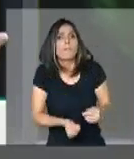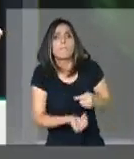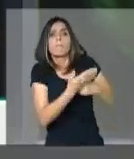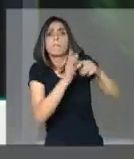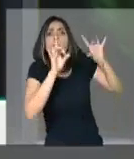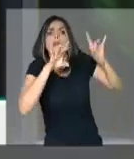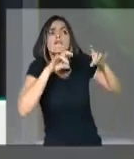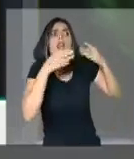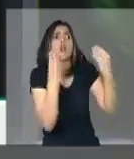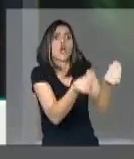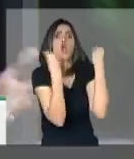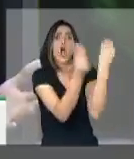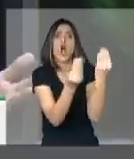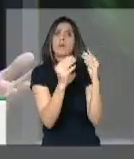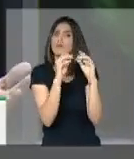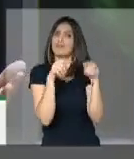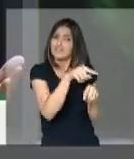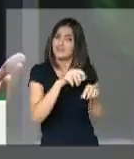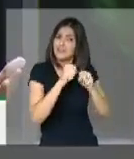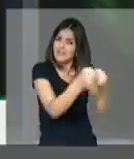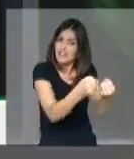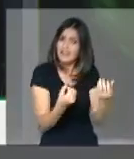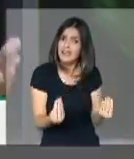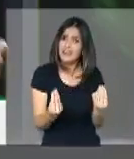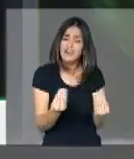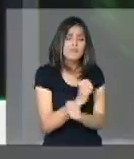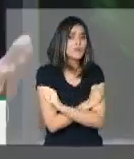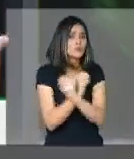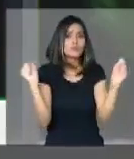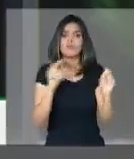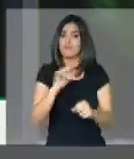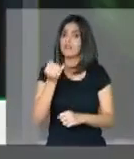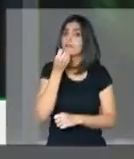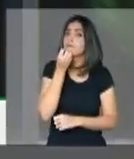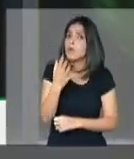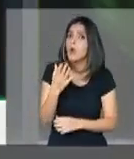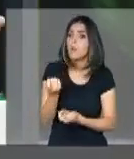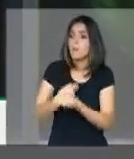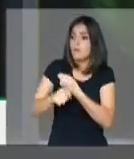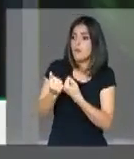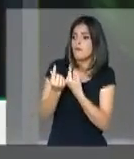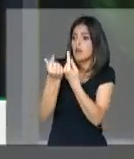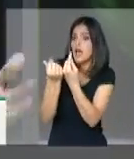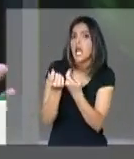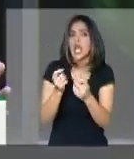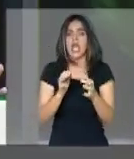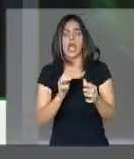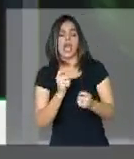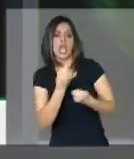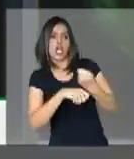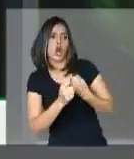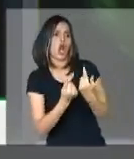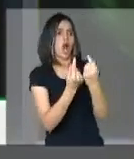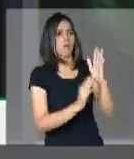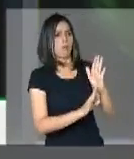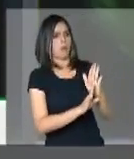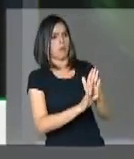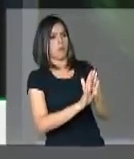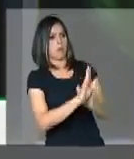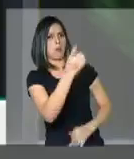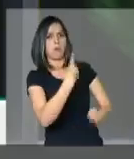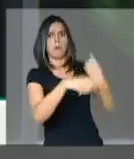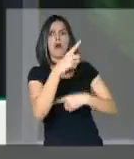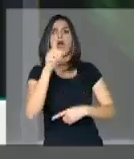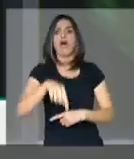privilégios, deputados. Como defender isso? Como dizer que isso vai fazer bom para as finanças, para a economia do país? O que faz bem para a